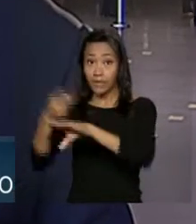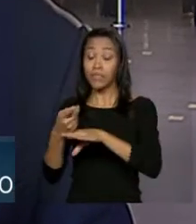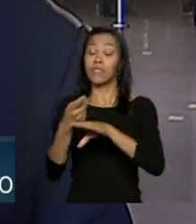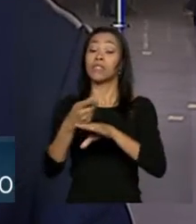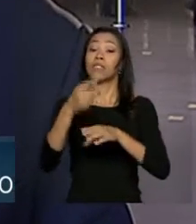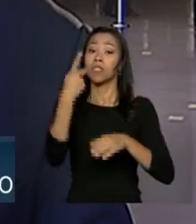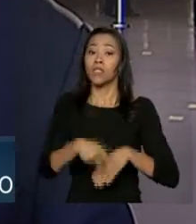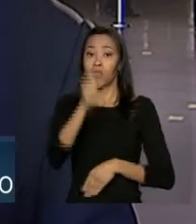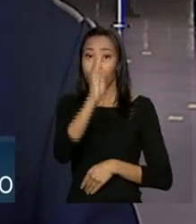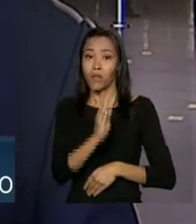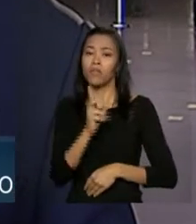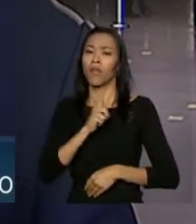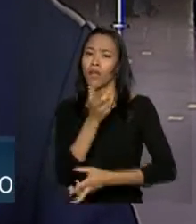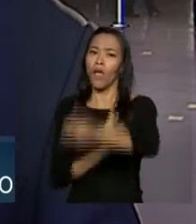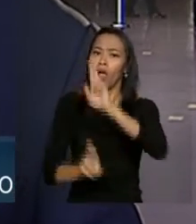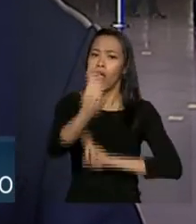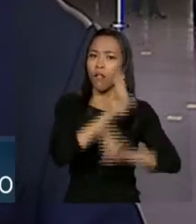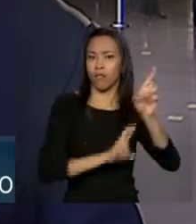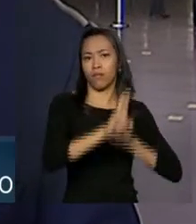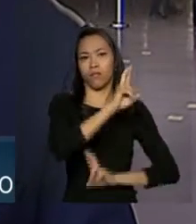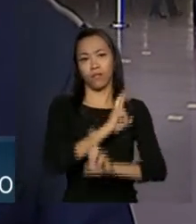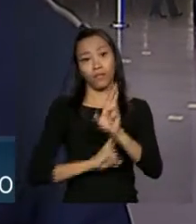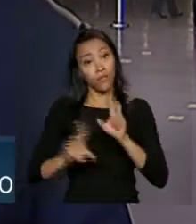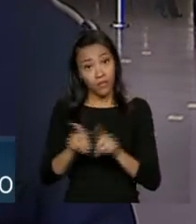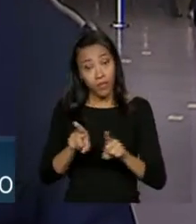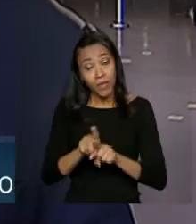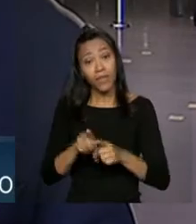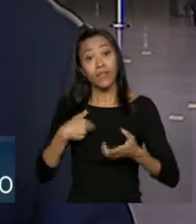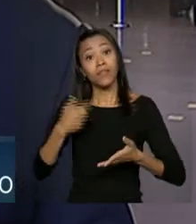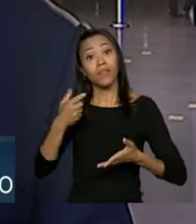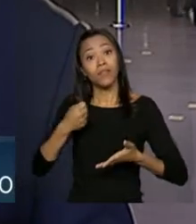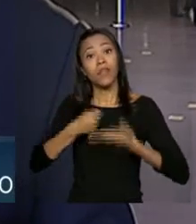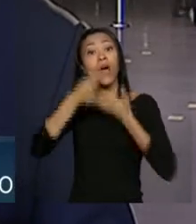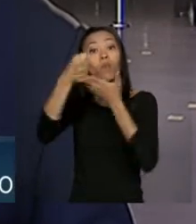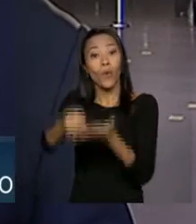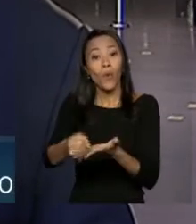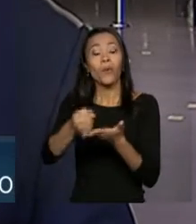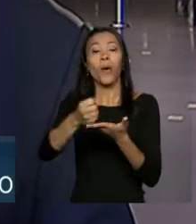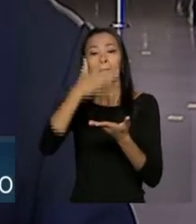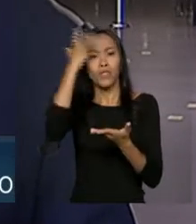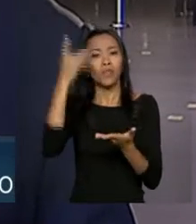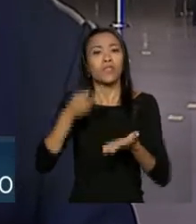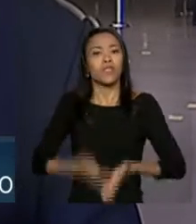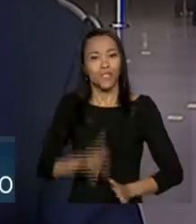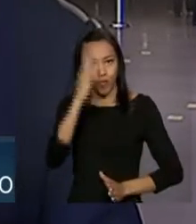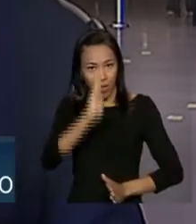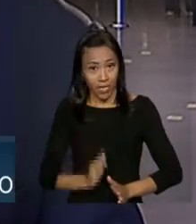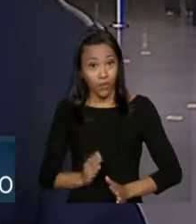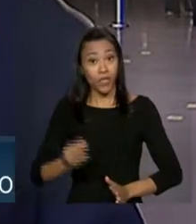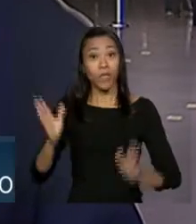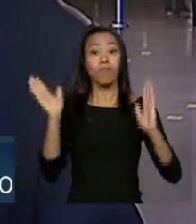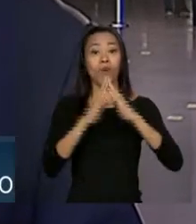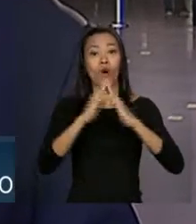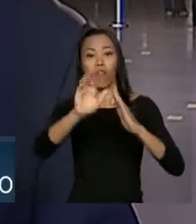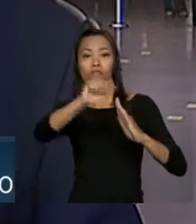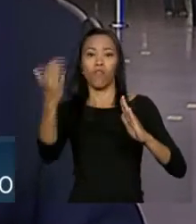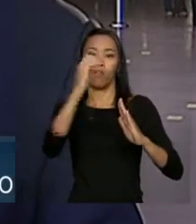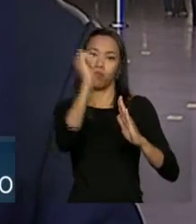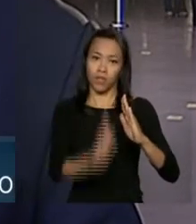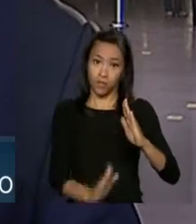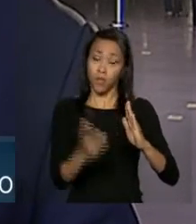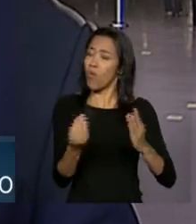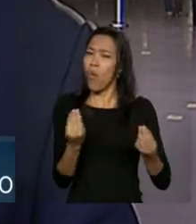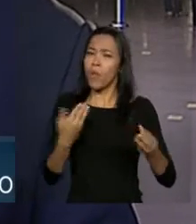relações diplomáticas e também emprestando assistência a brasileiros que se encontram no exterior. O ingresso nessa carreira